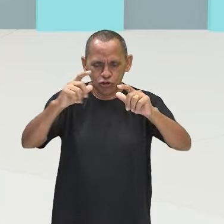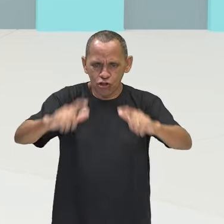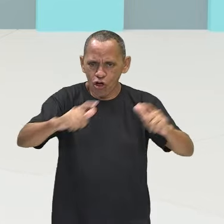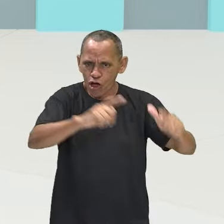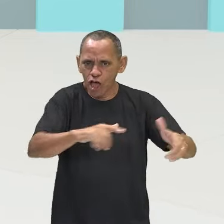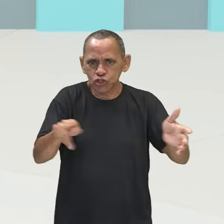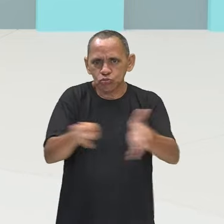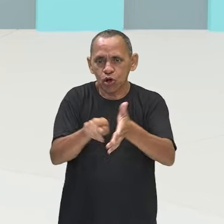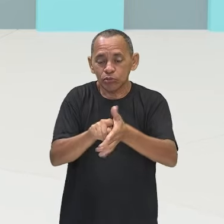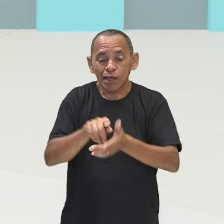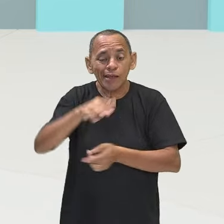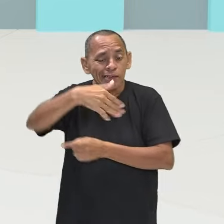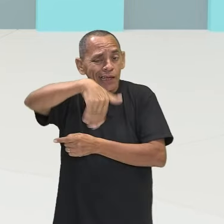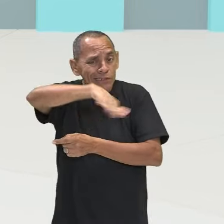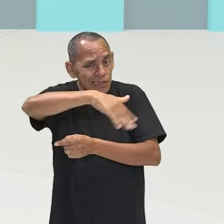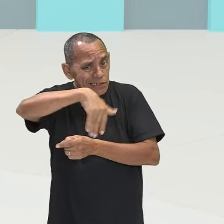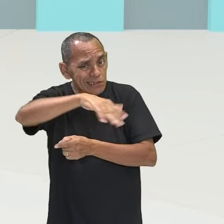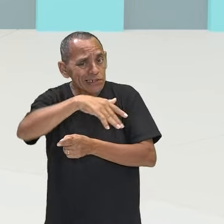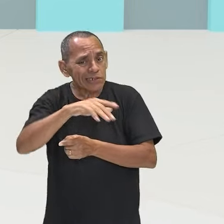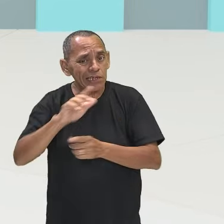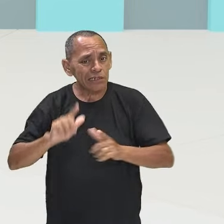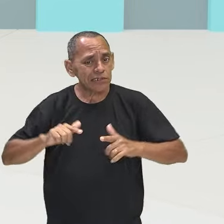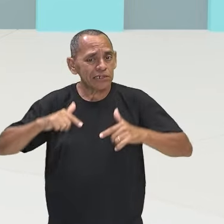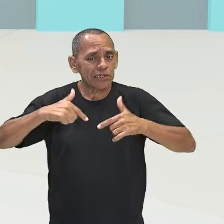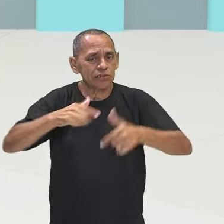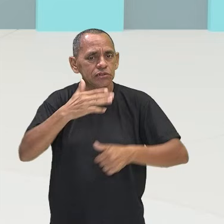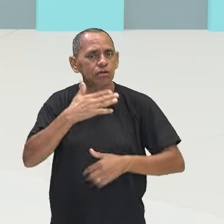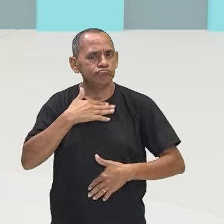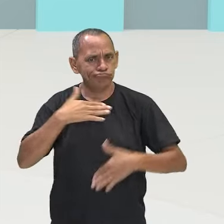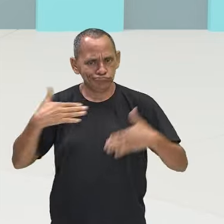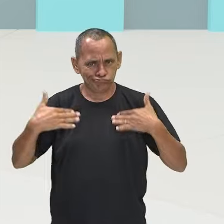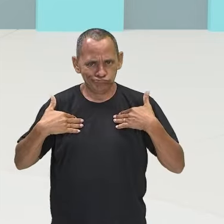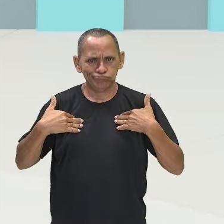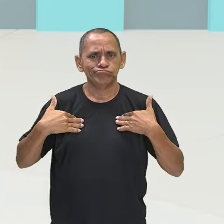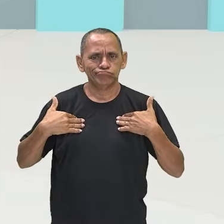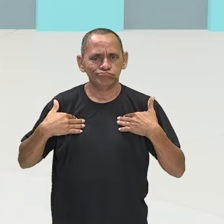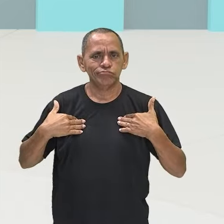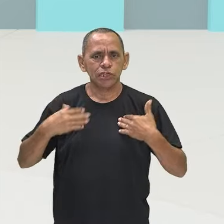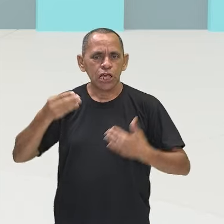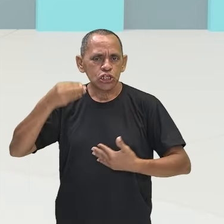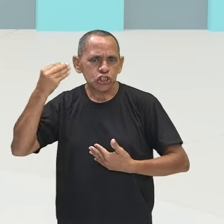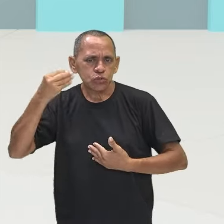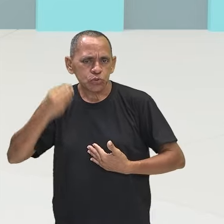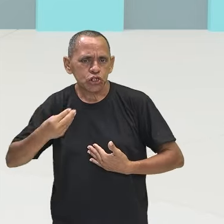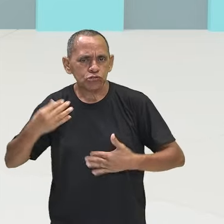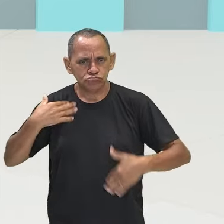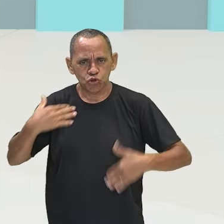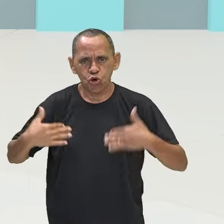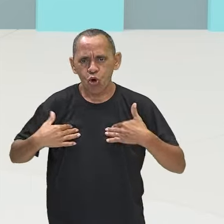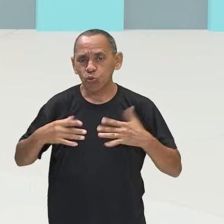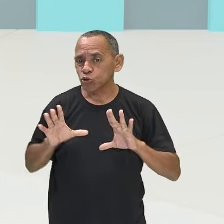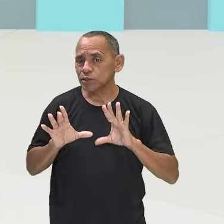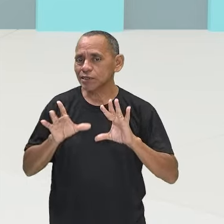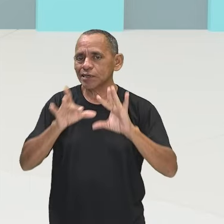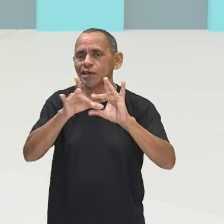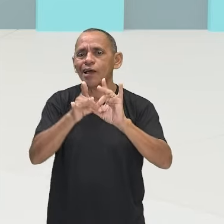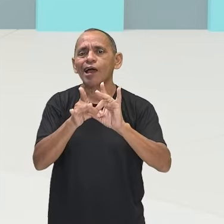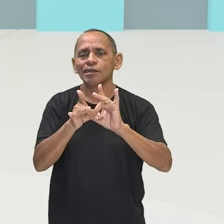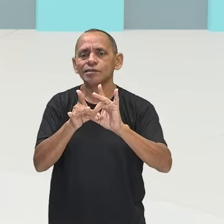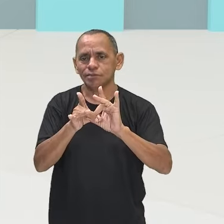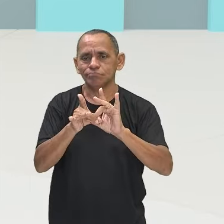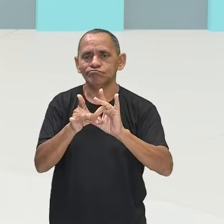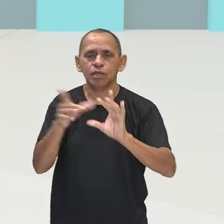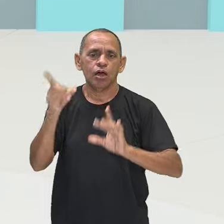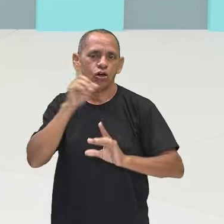ambientes, as atividades físicas e vivências corporais estão intrinsecamente ligadas ao cotidiano,